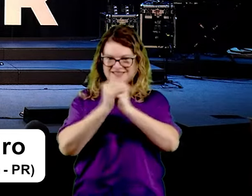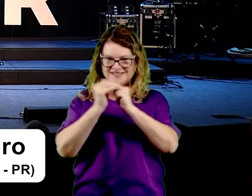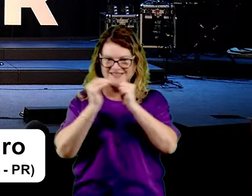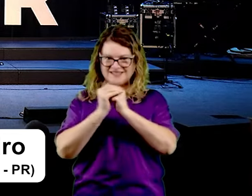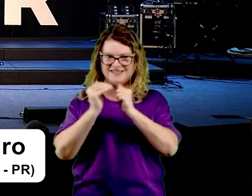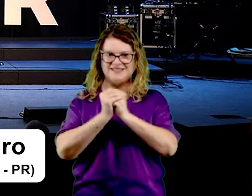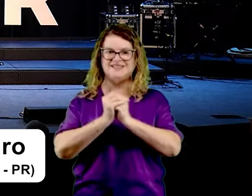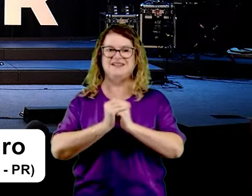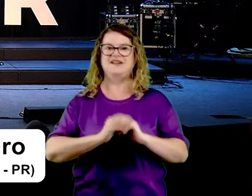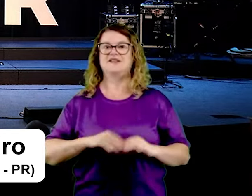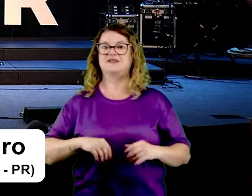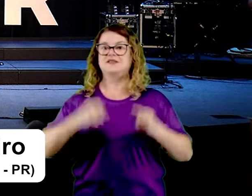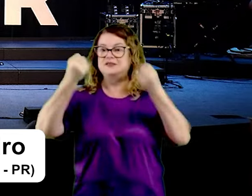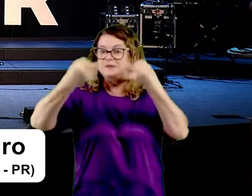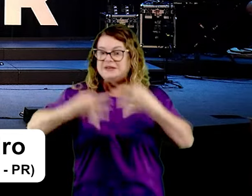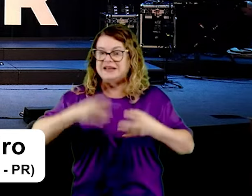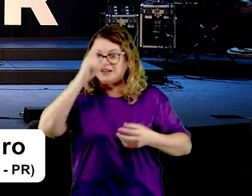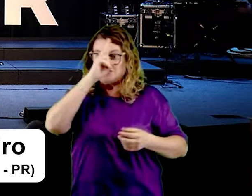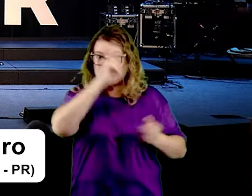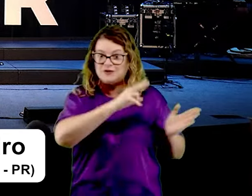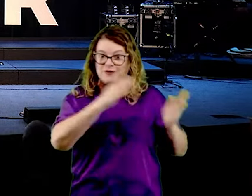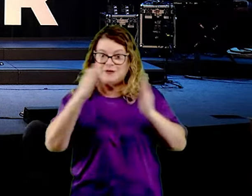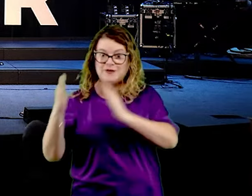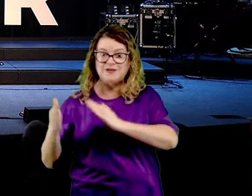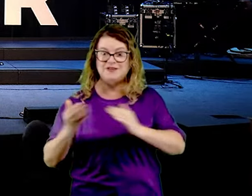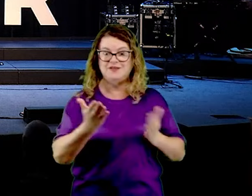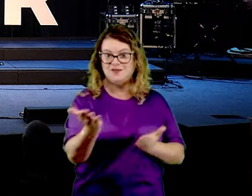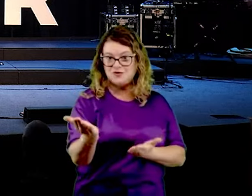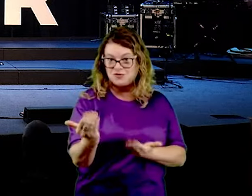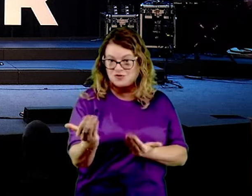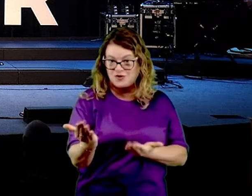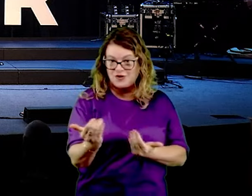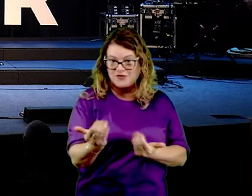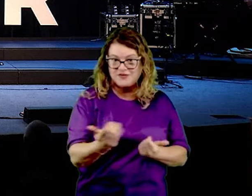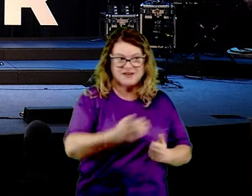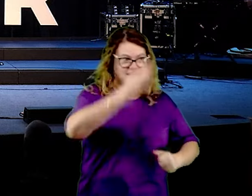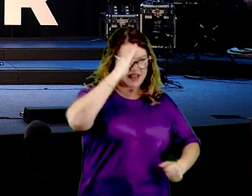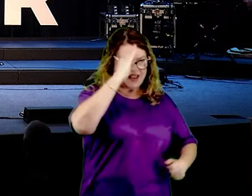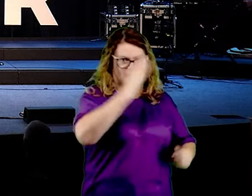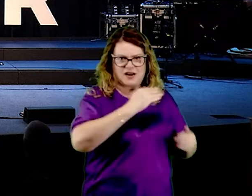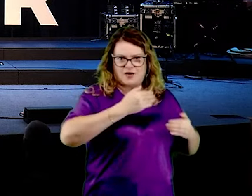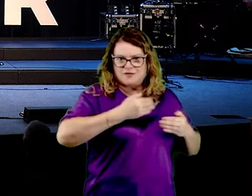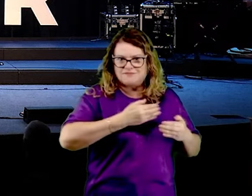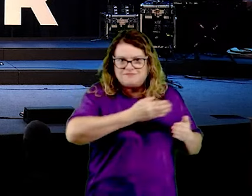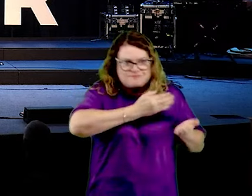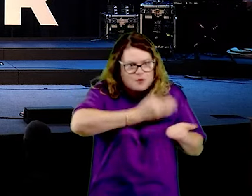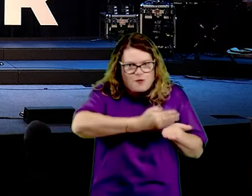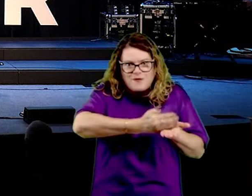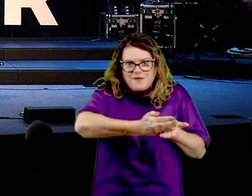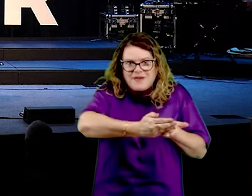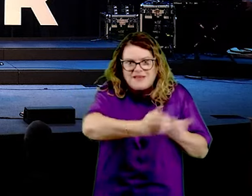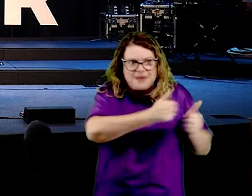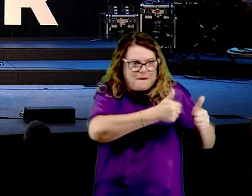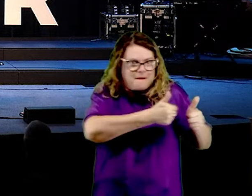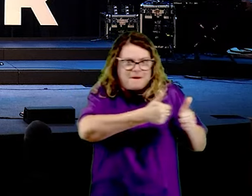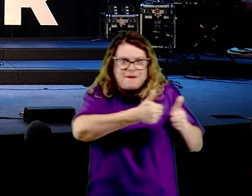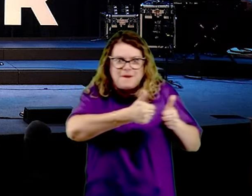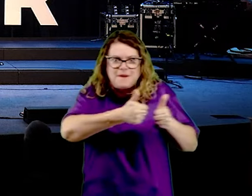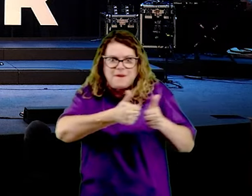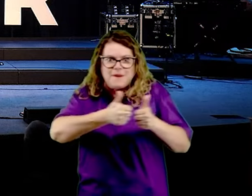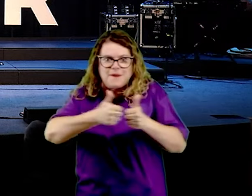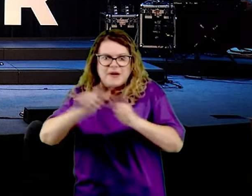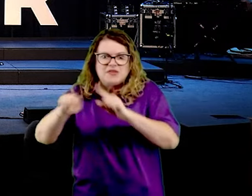mal, mas eu quero mostrar para vocês como é que a gente se arma até os dentes